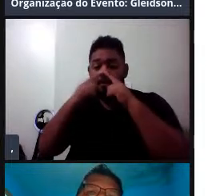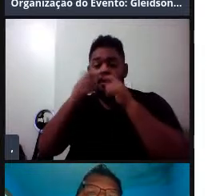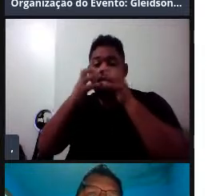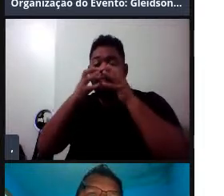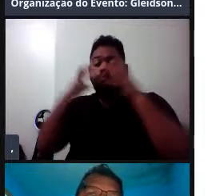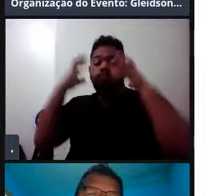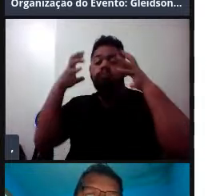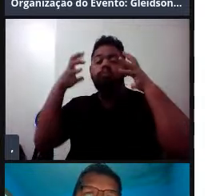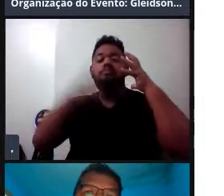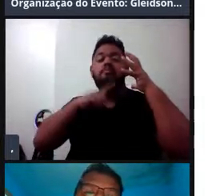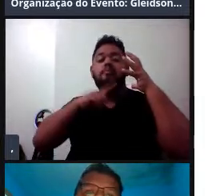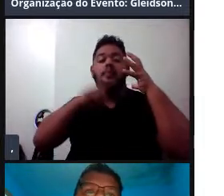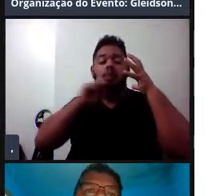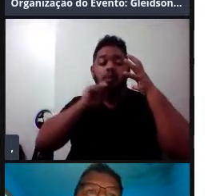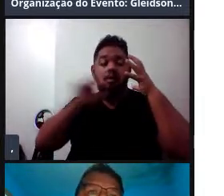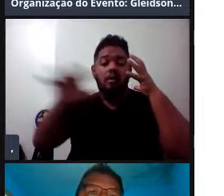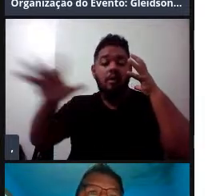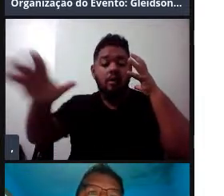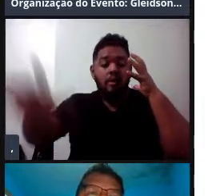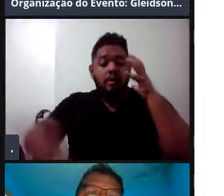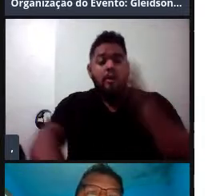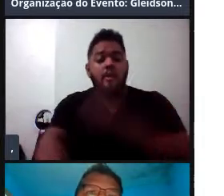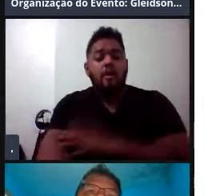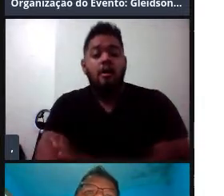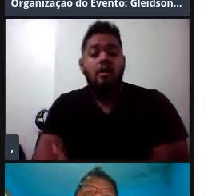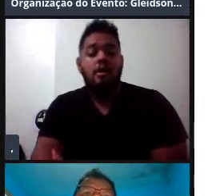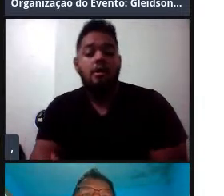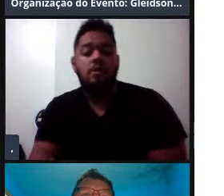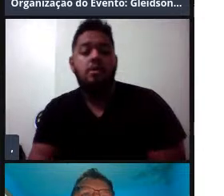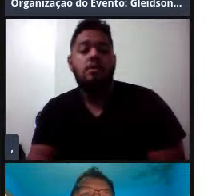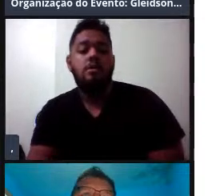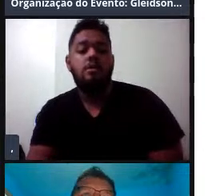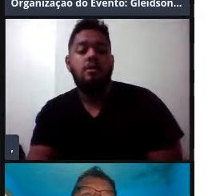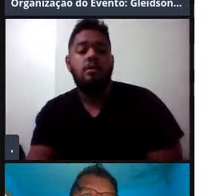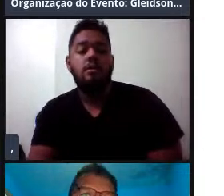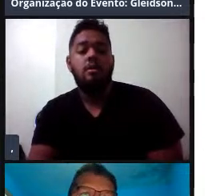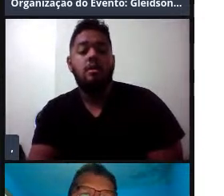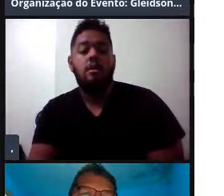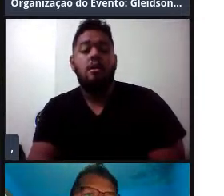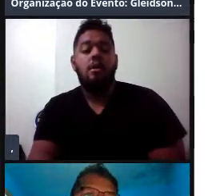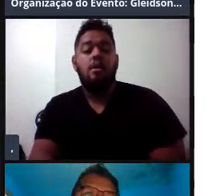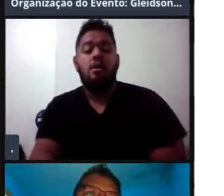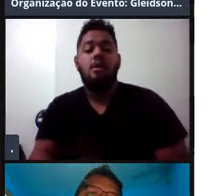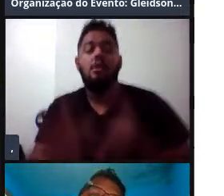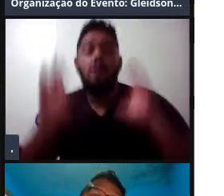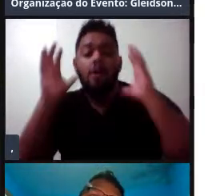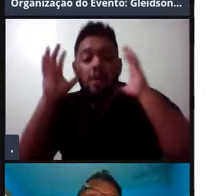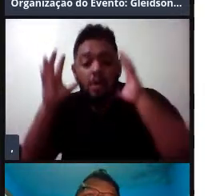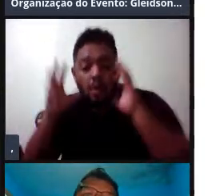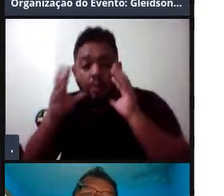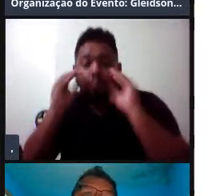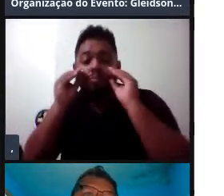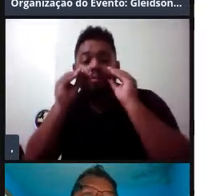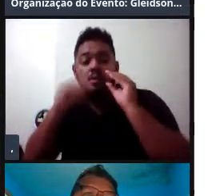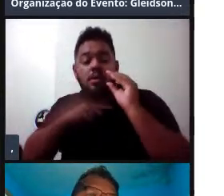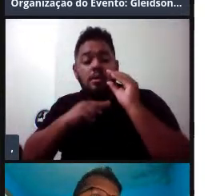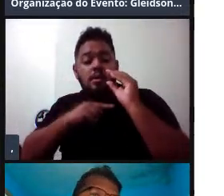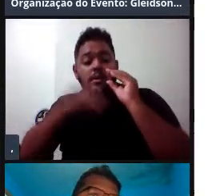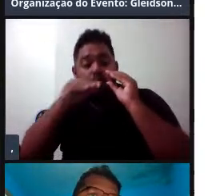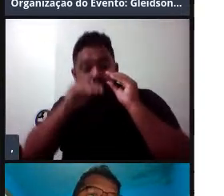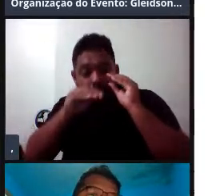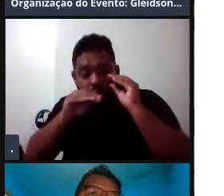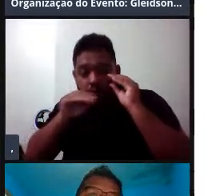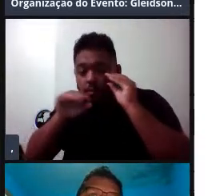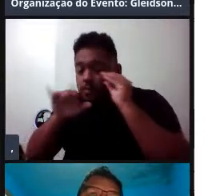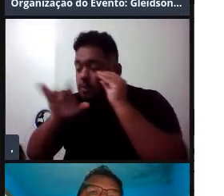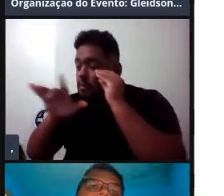então esses sacos aéreos são pressionados por músculos, e o ar passa por lábios fônicos, que eles vão vibrar e